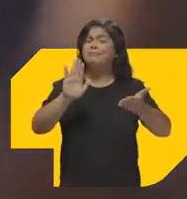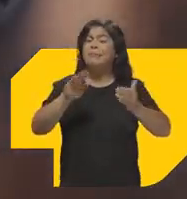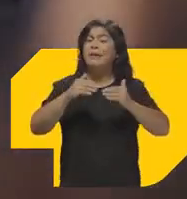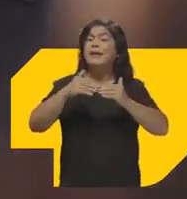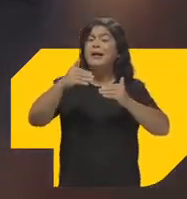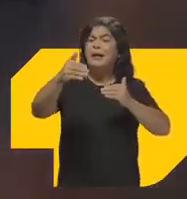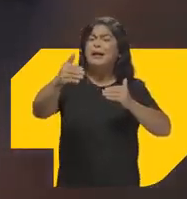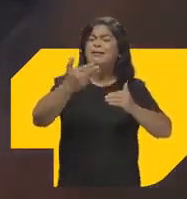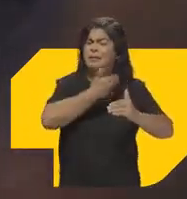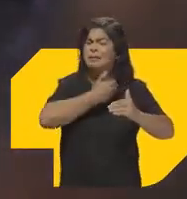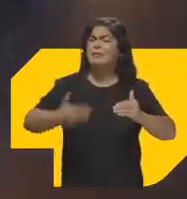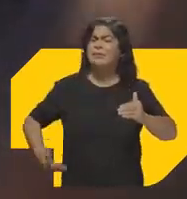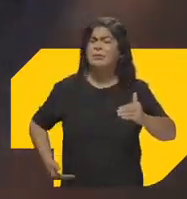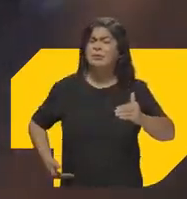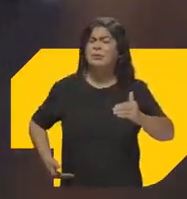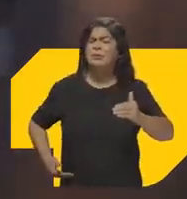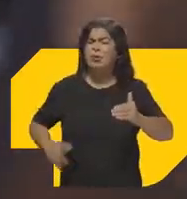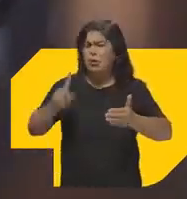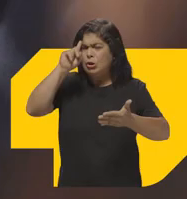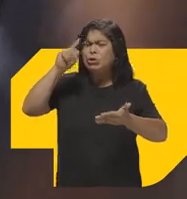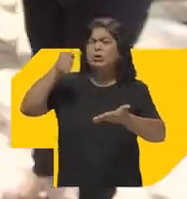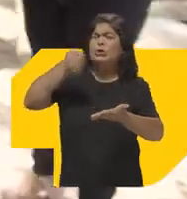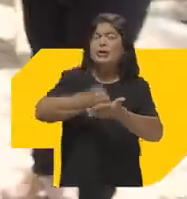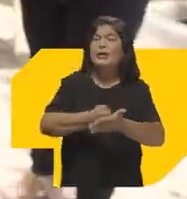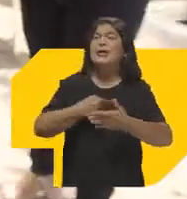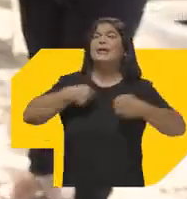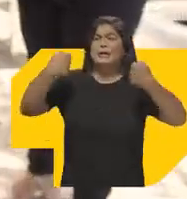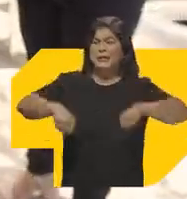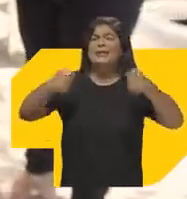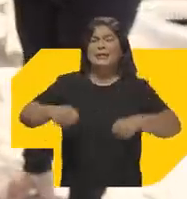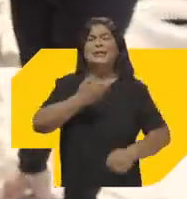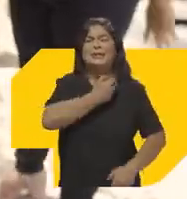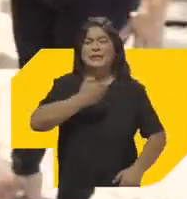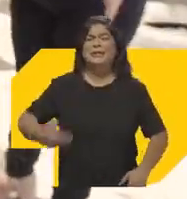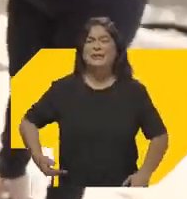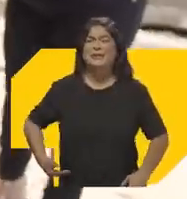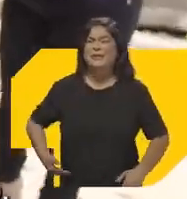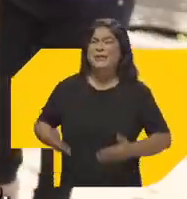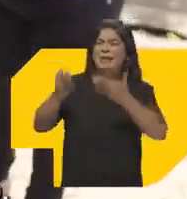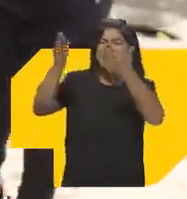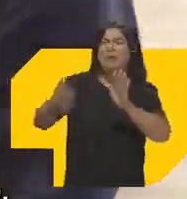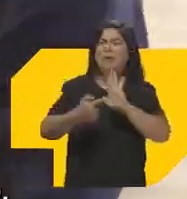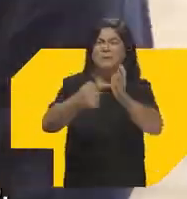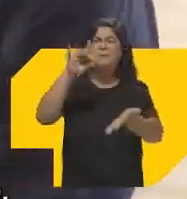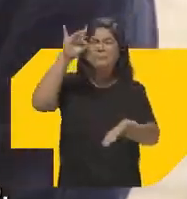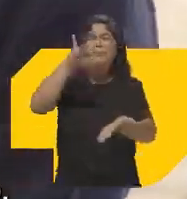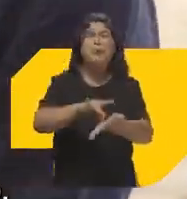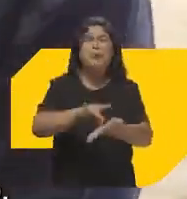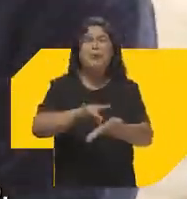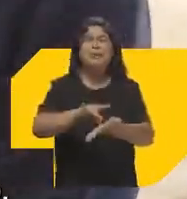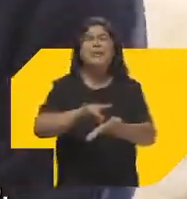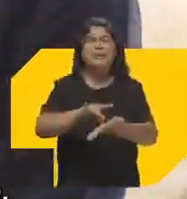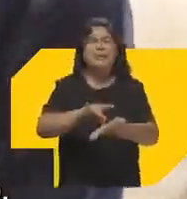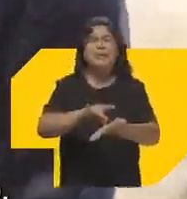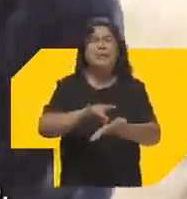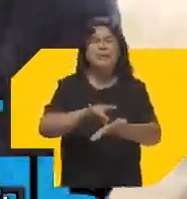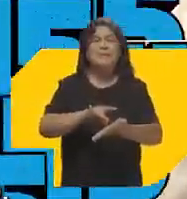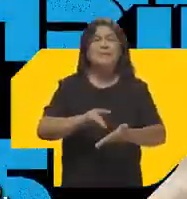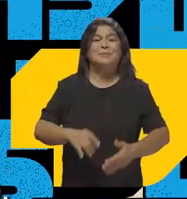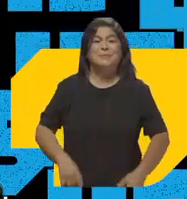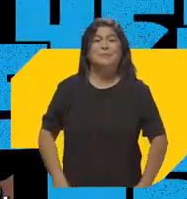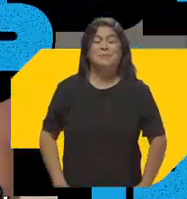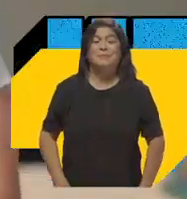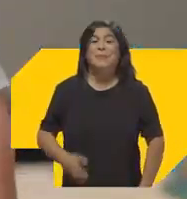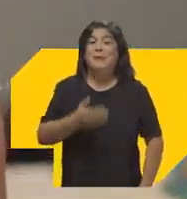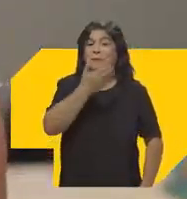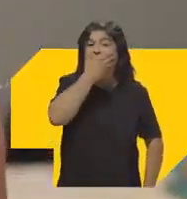que haverá na Paraíba Um governador determinado E é isso que a gente precisa O governo do estado E o governo do estado